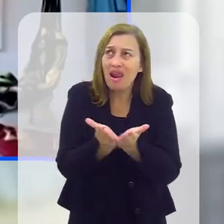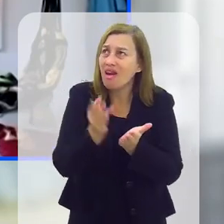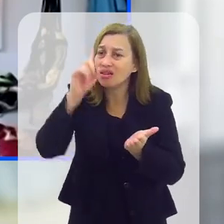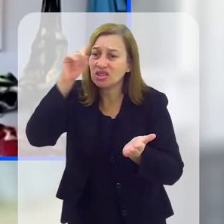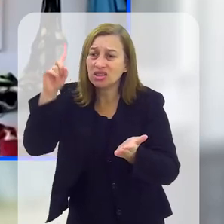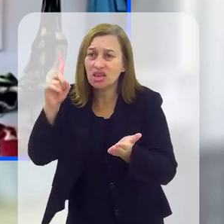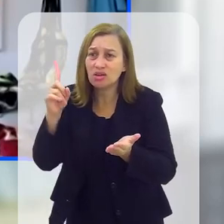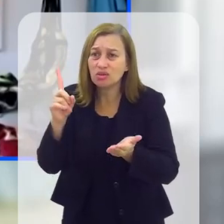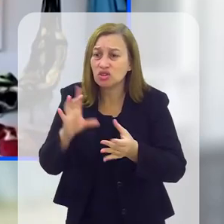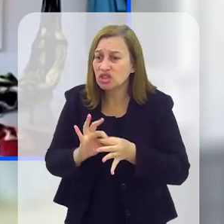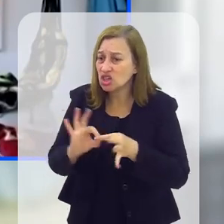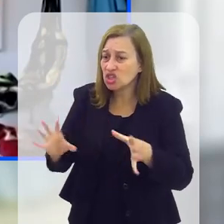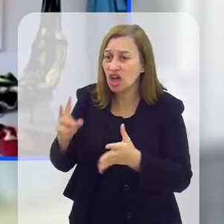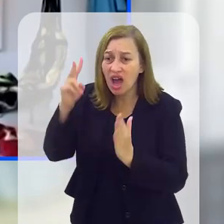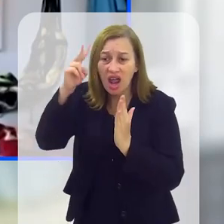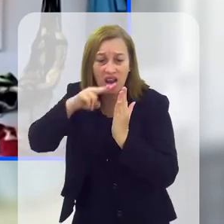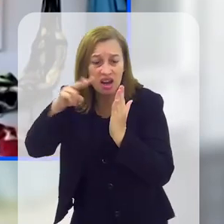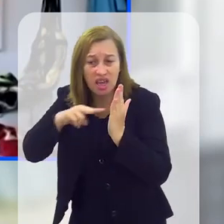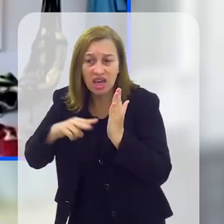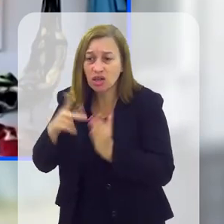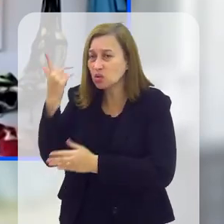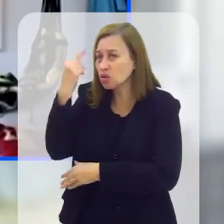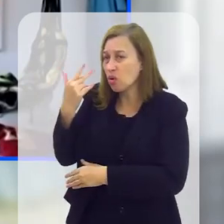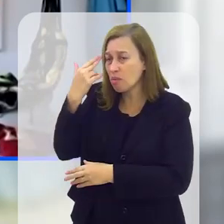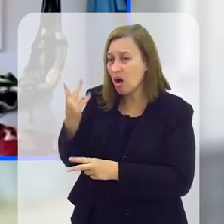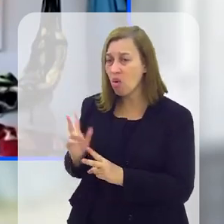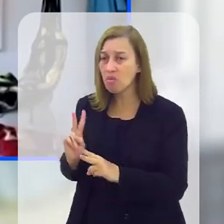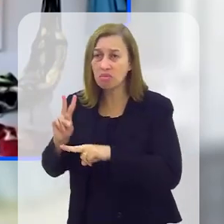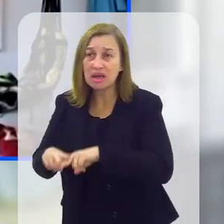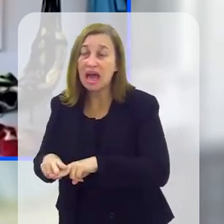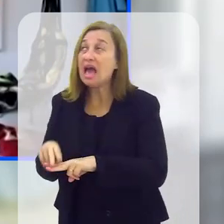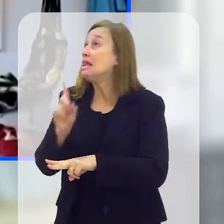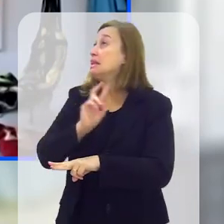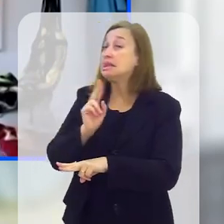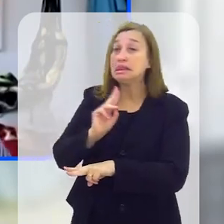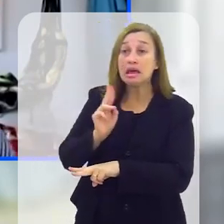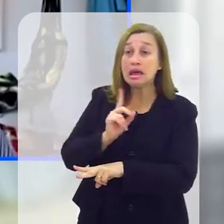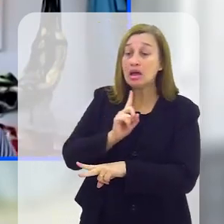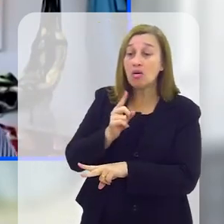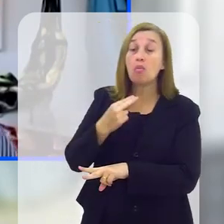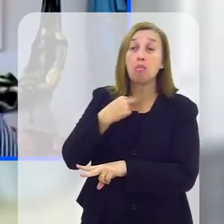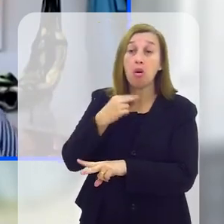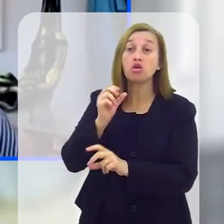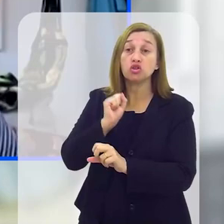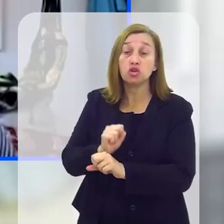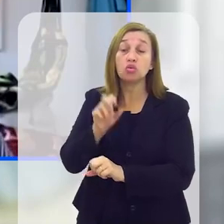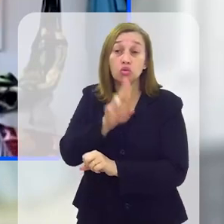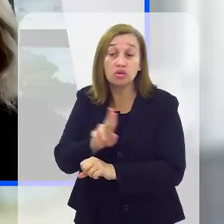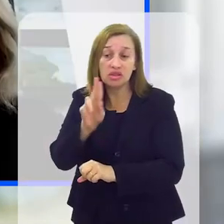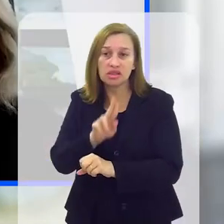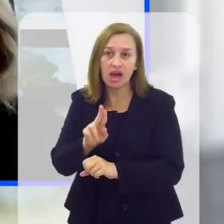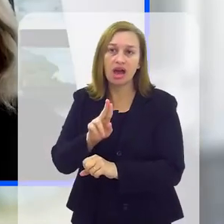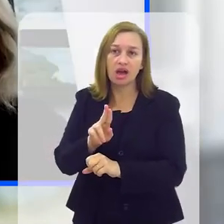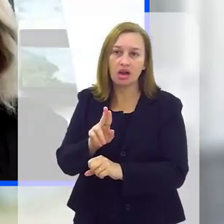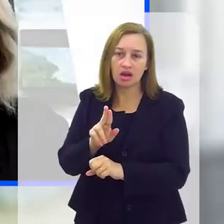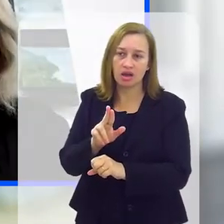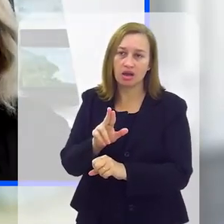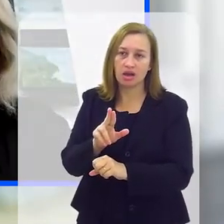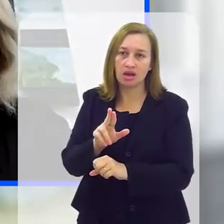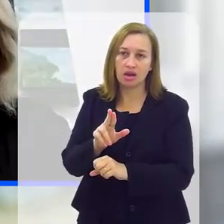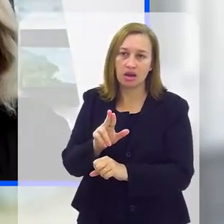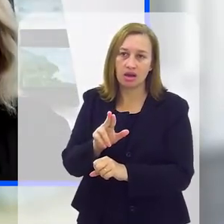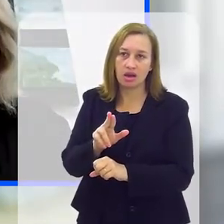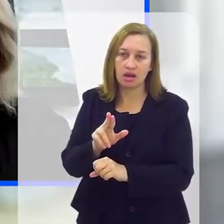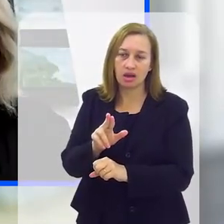A Bíblia é tão perniciosa assim para os presos. Não, porque eles podem usar como arma. Eu falei, não, mas a Bíblia é uma